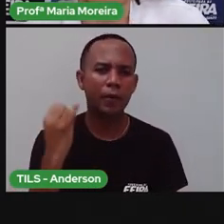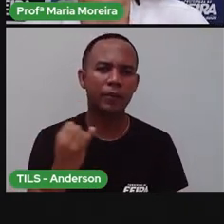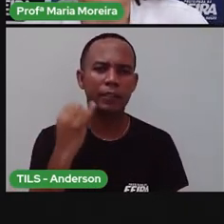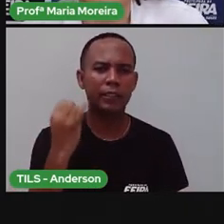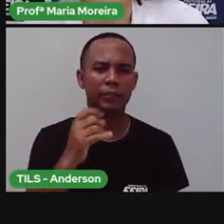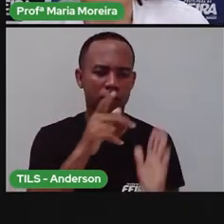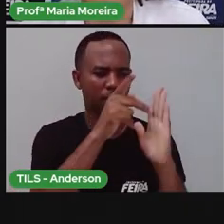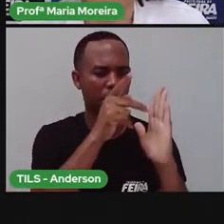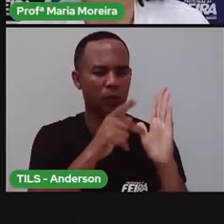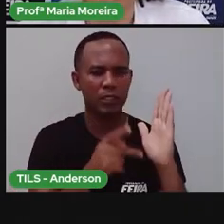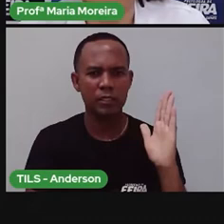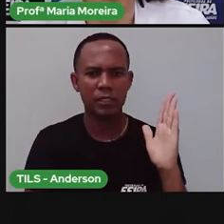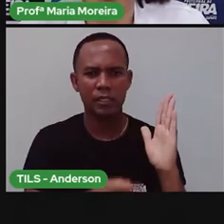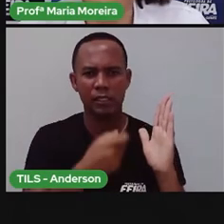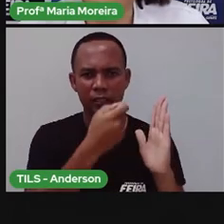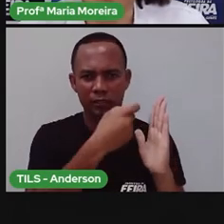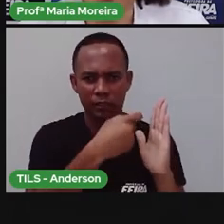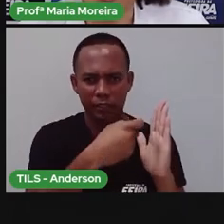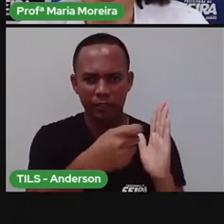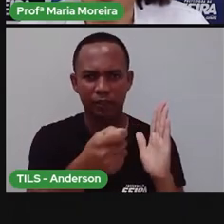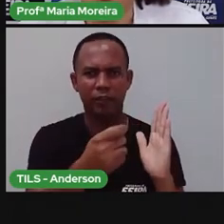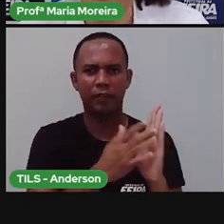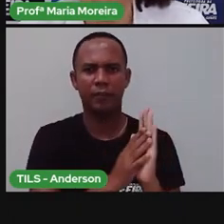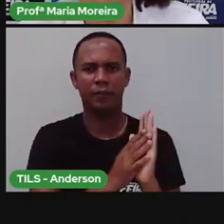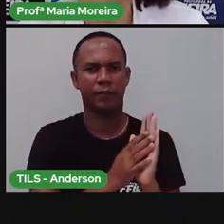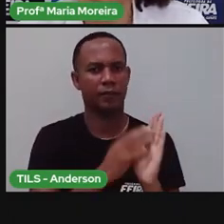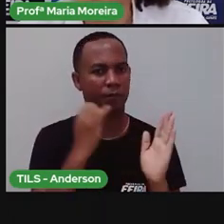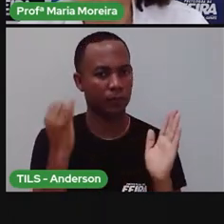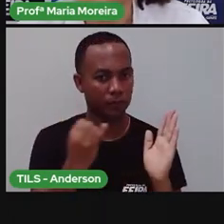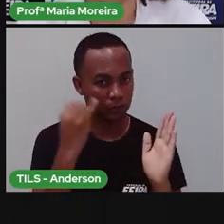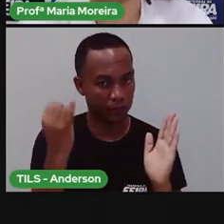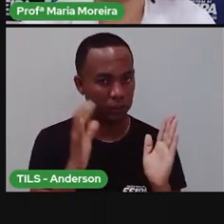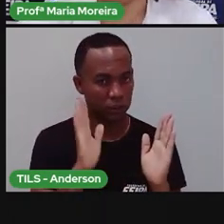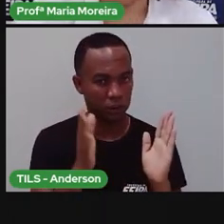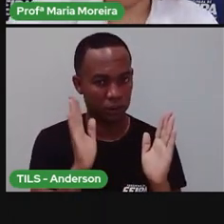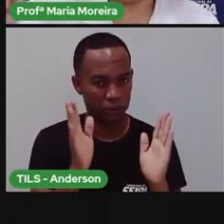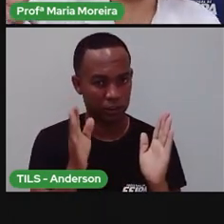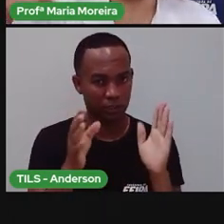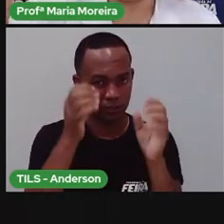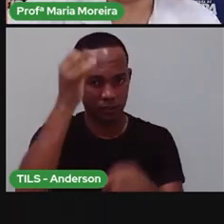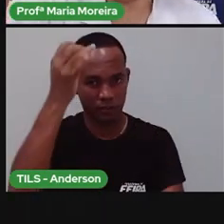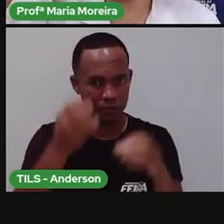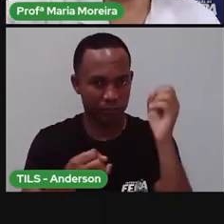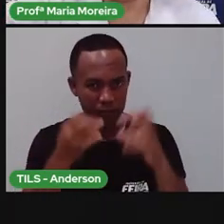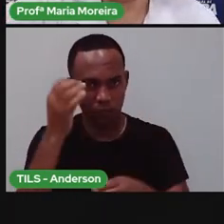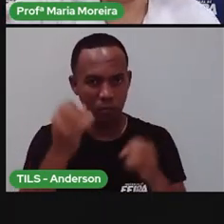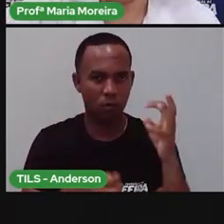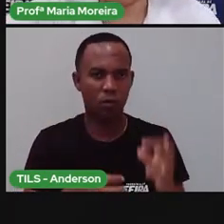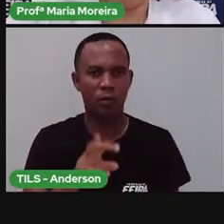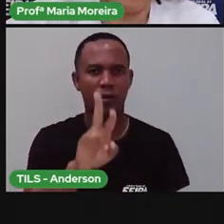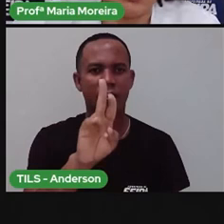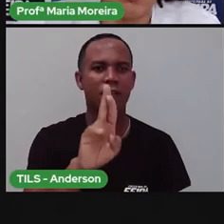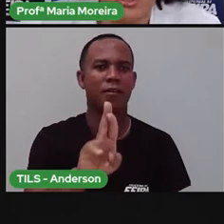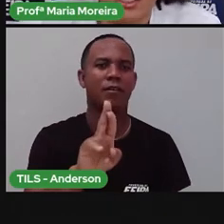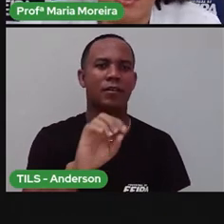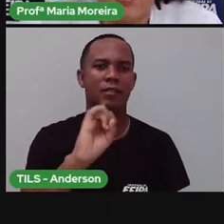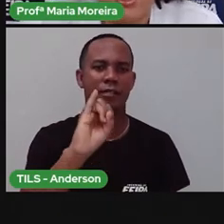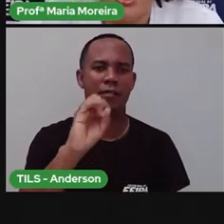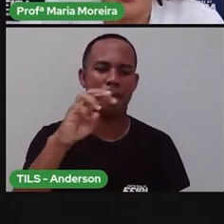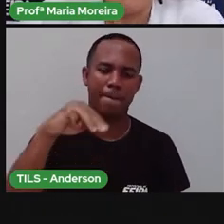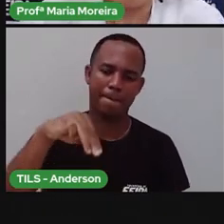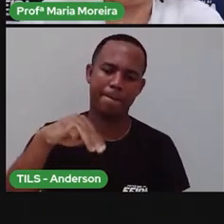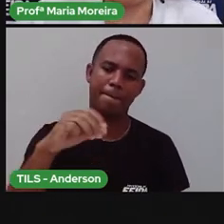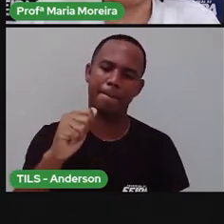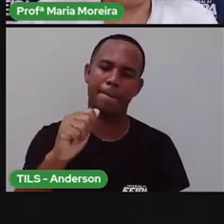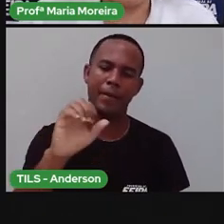Bom, você já deve ter ouvido falar nelas. E já ouviram bastante, porque a gente já falou sobre isso. Onda, essa coisa já está cansada de ouvir falar sobre rima.